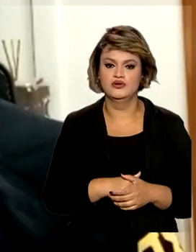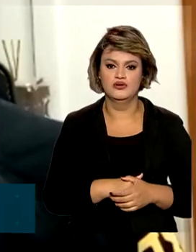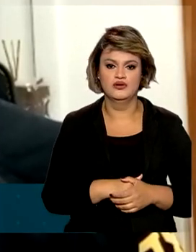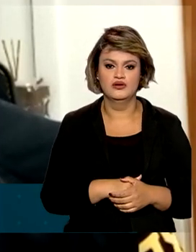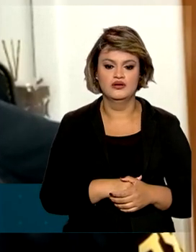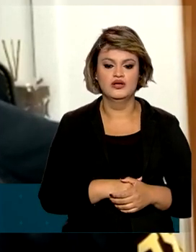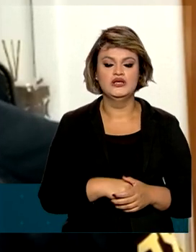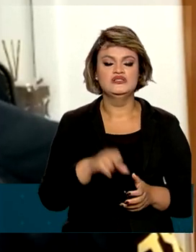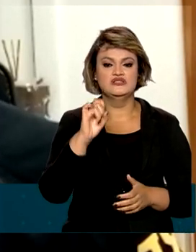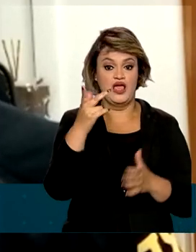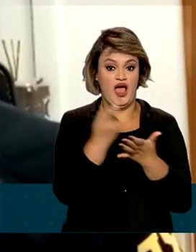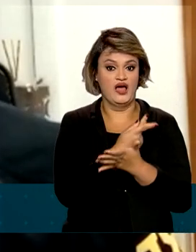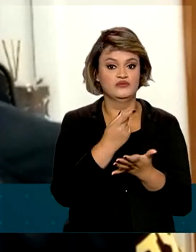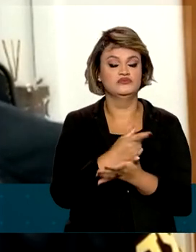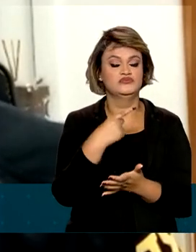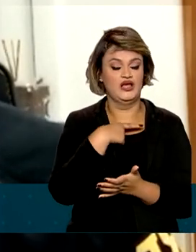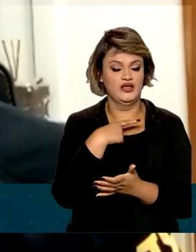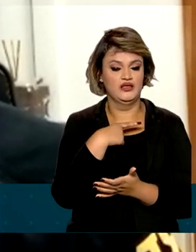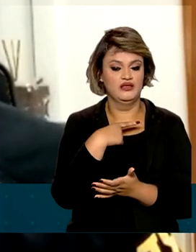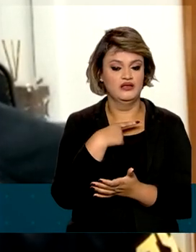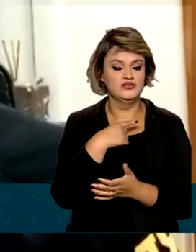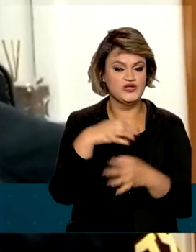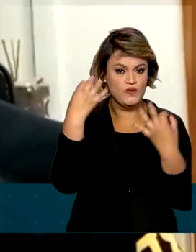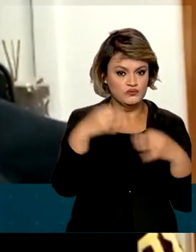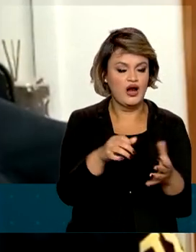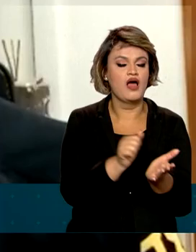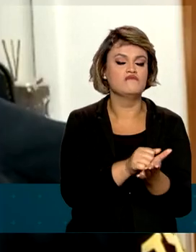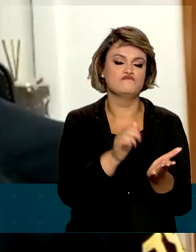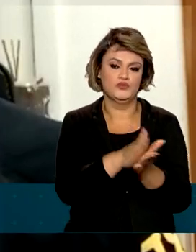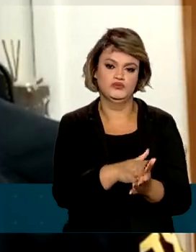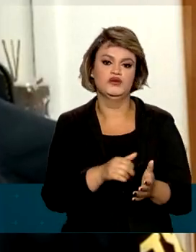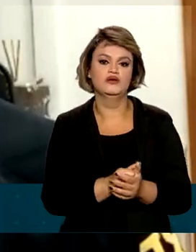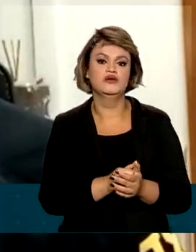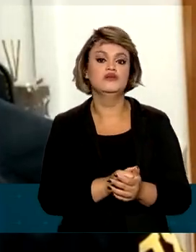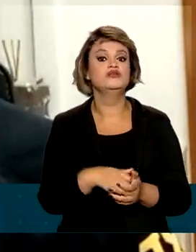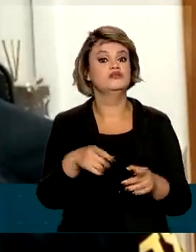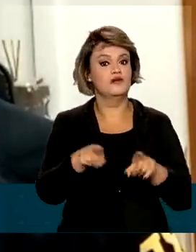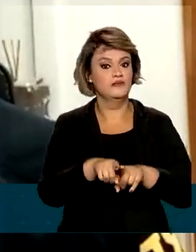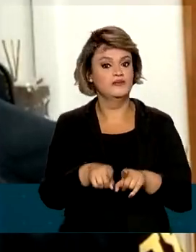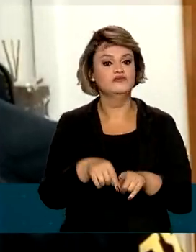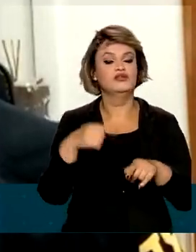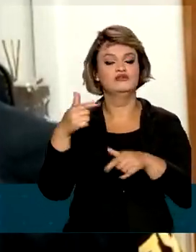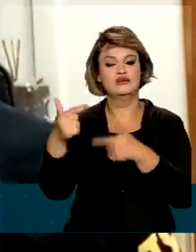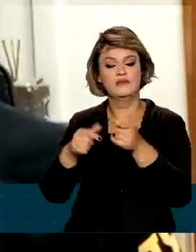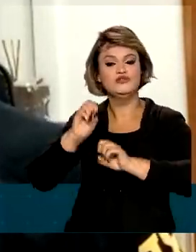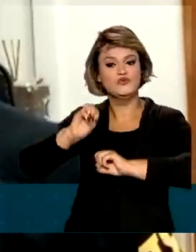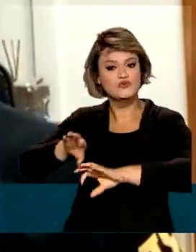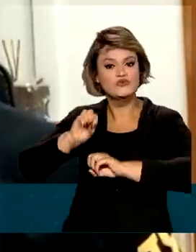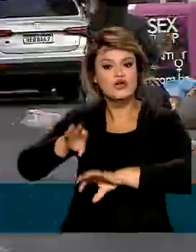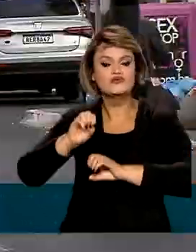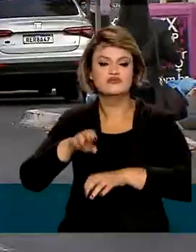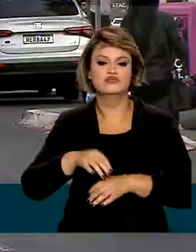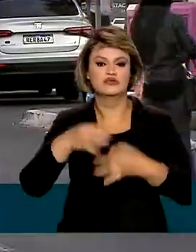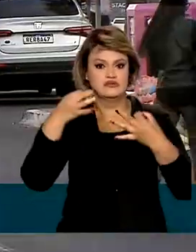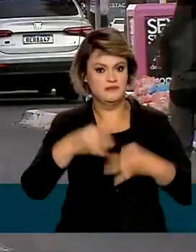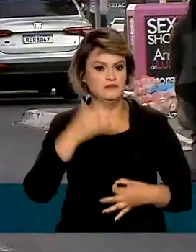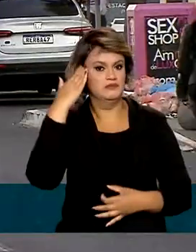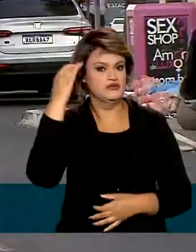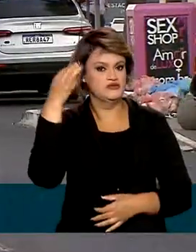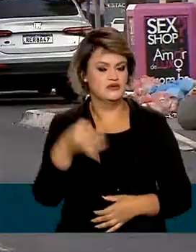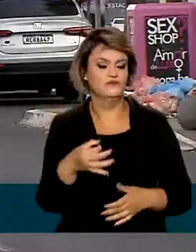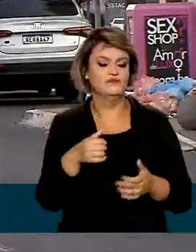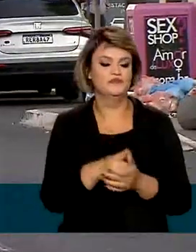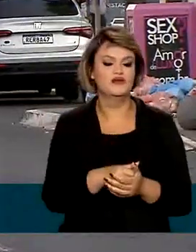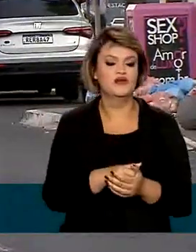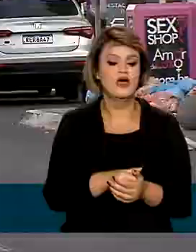autuação quando a infração é constatada, e também realiza atividades de educação para o trânsito. De acordo com